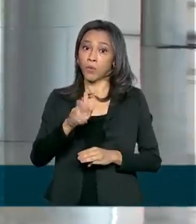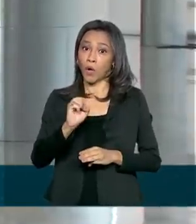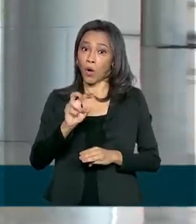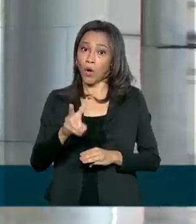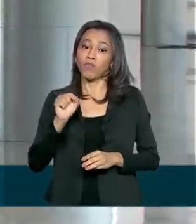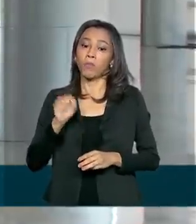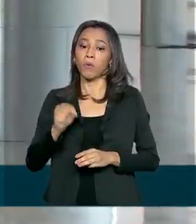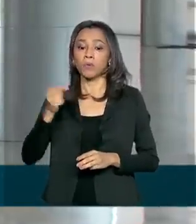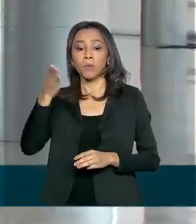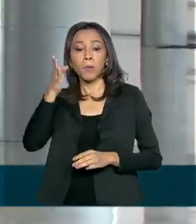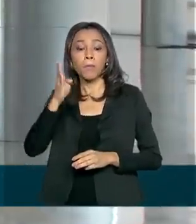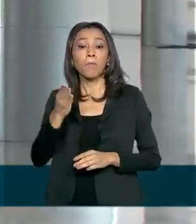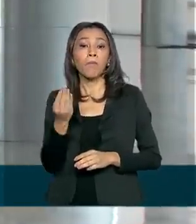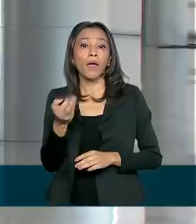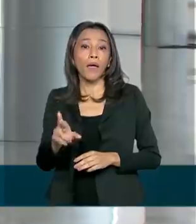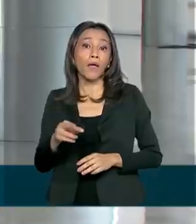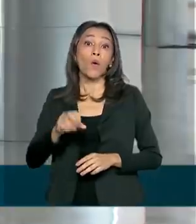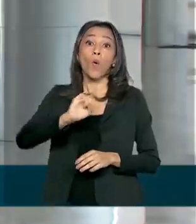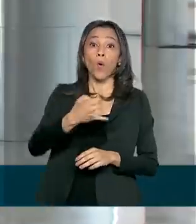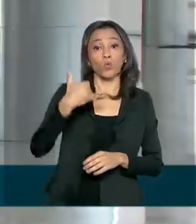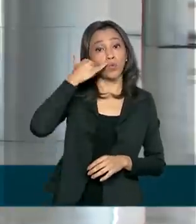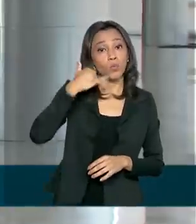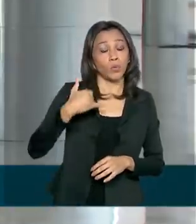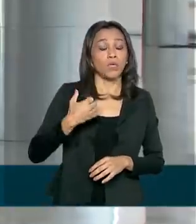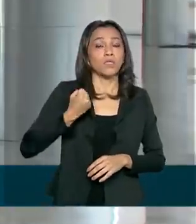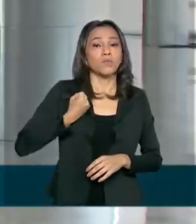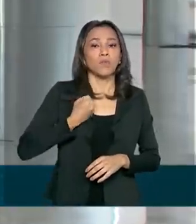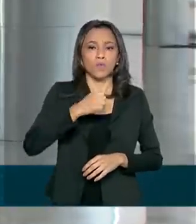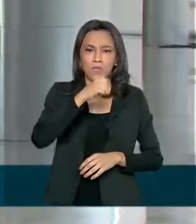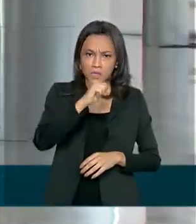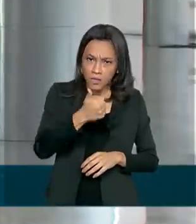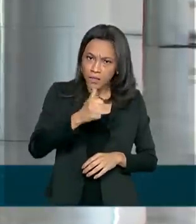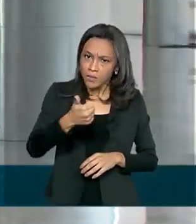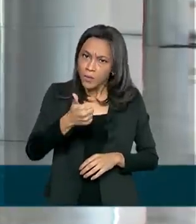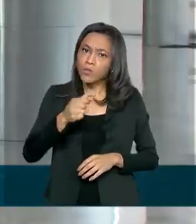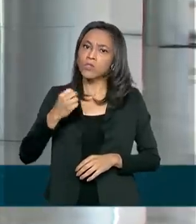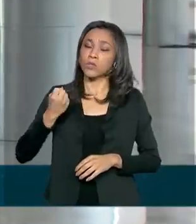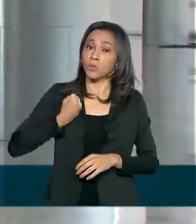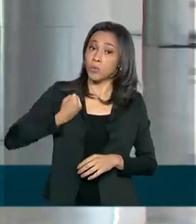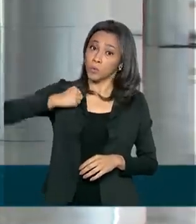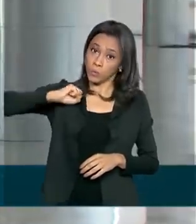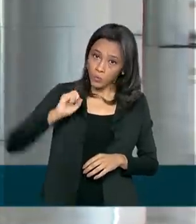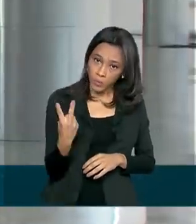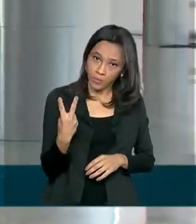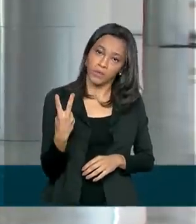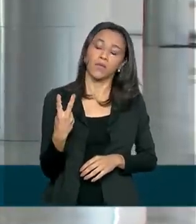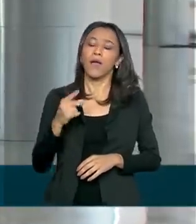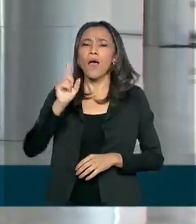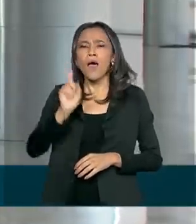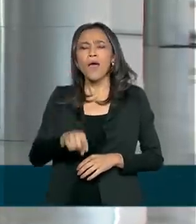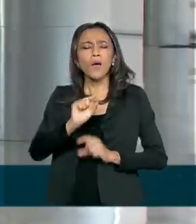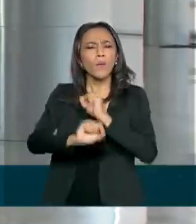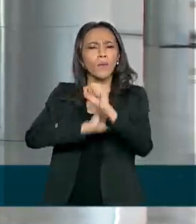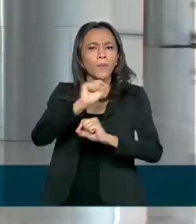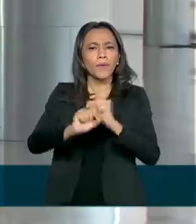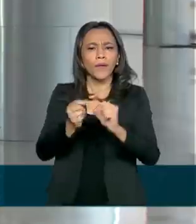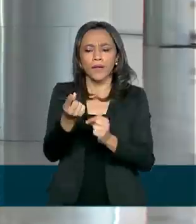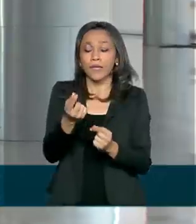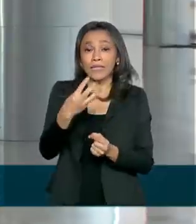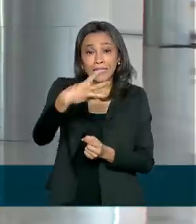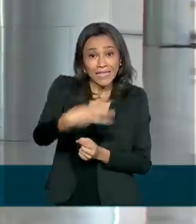ou pelo Disque 111 na opção 2. A expectativa da Caixa é liberar 37